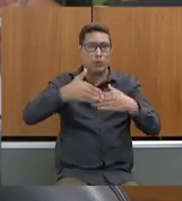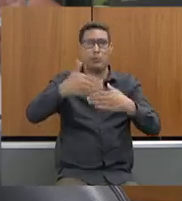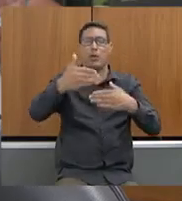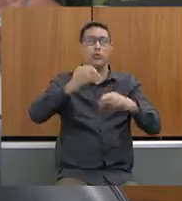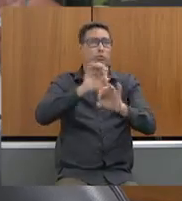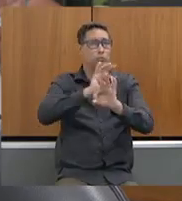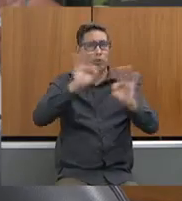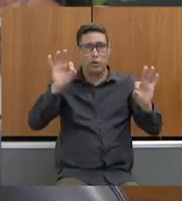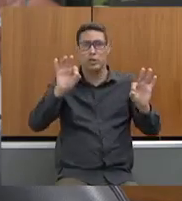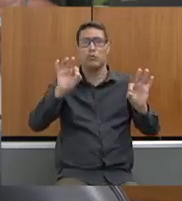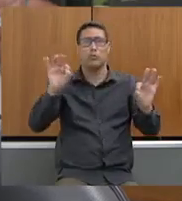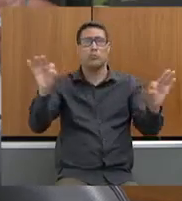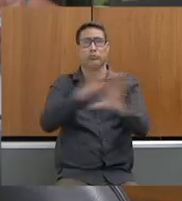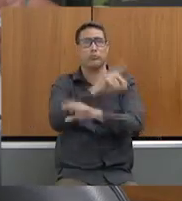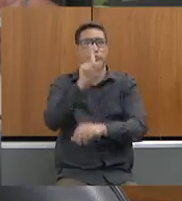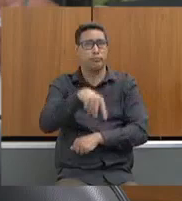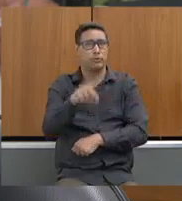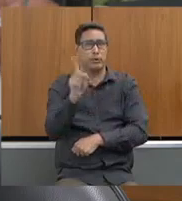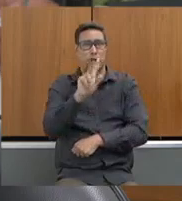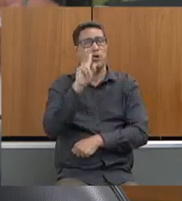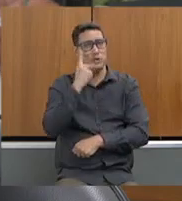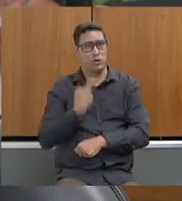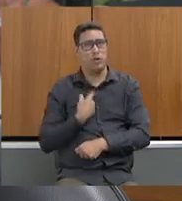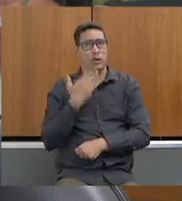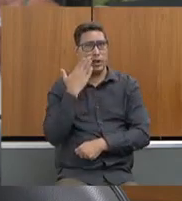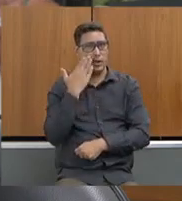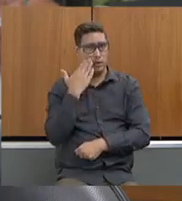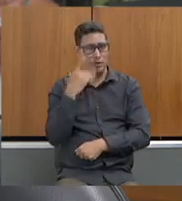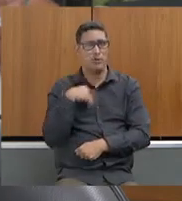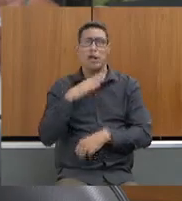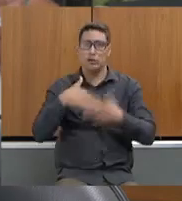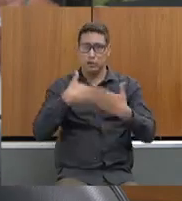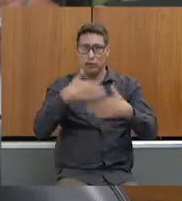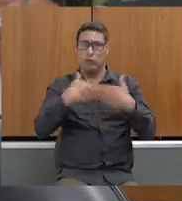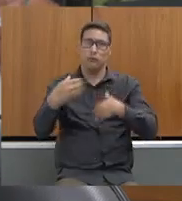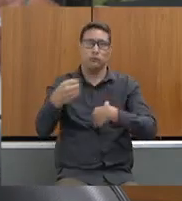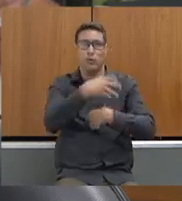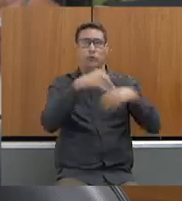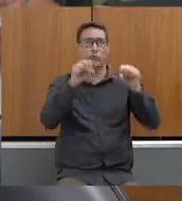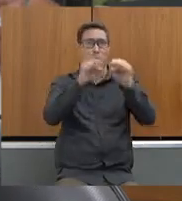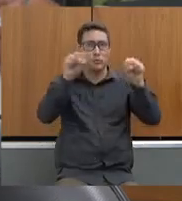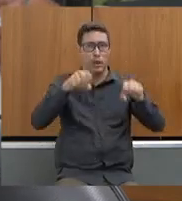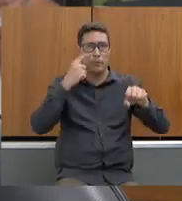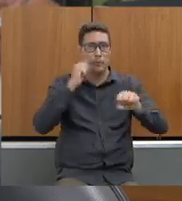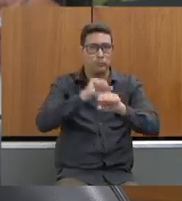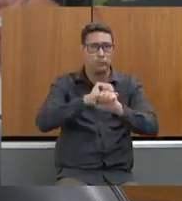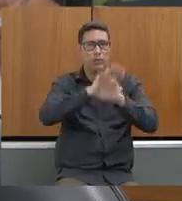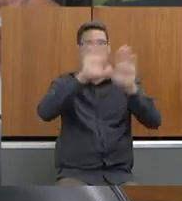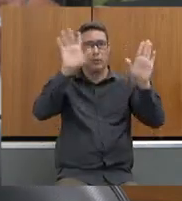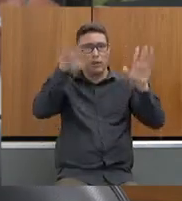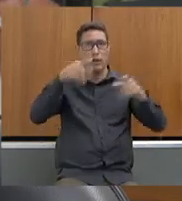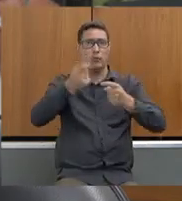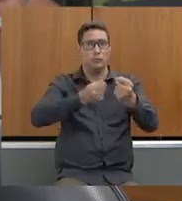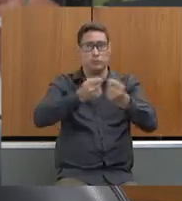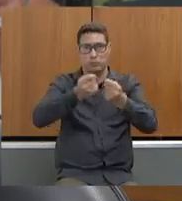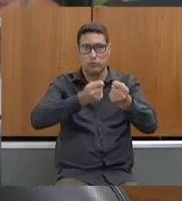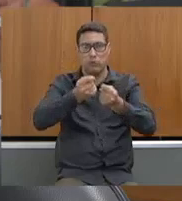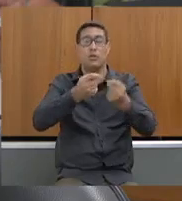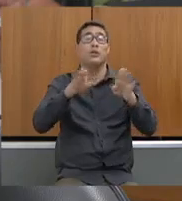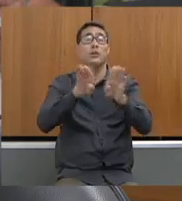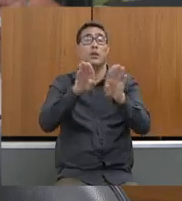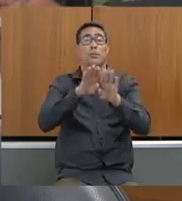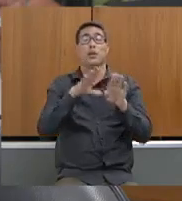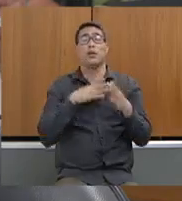desenvolvimento, ainda não reconhecemos isso. Estamos desenvolvendo novos sistemas de transparência e controle. Nós temos